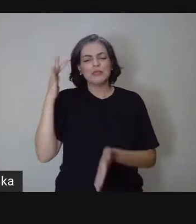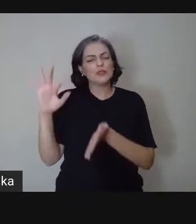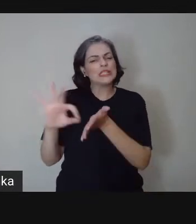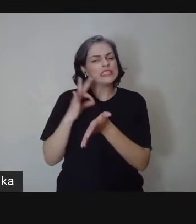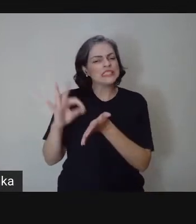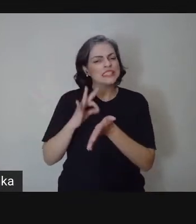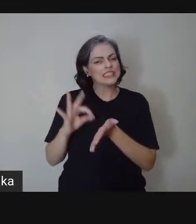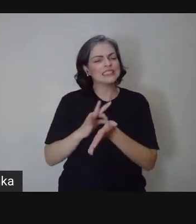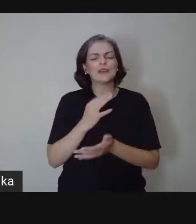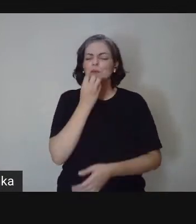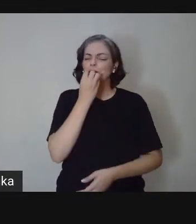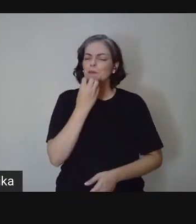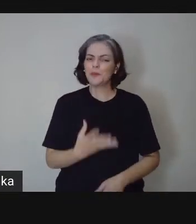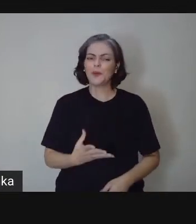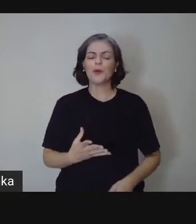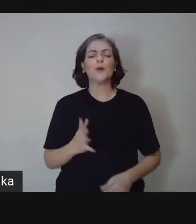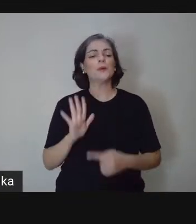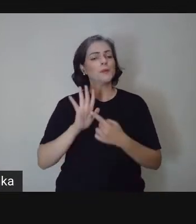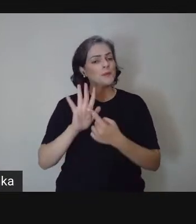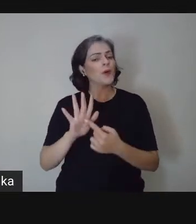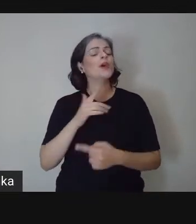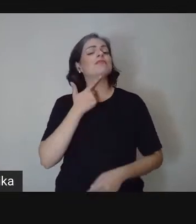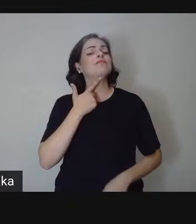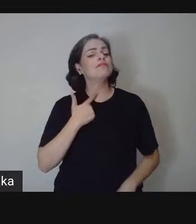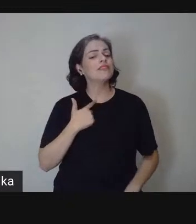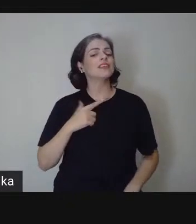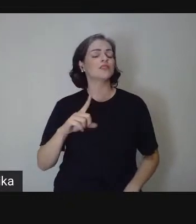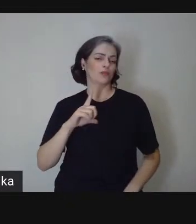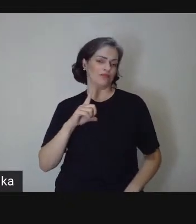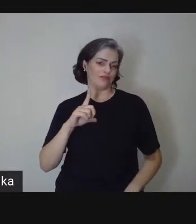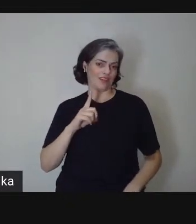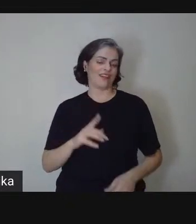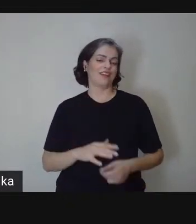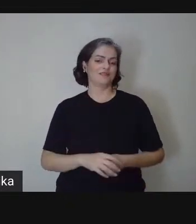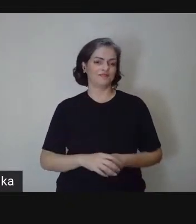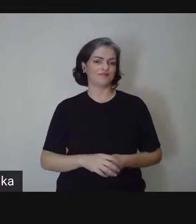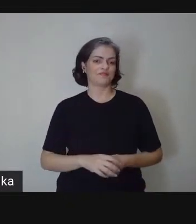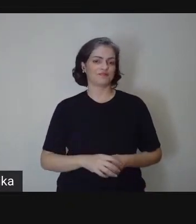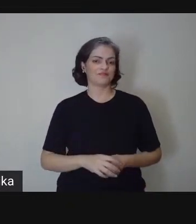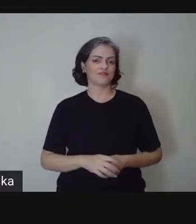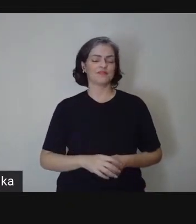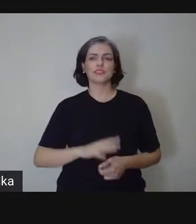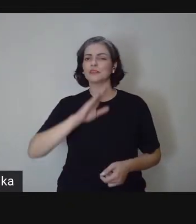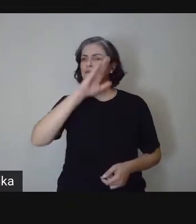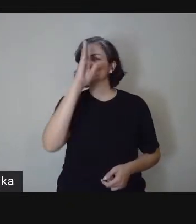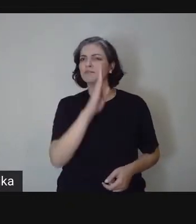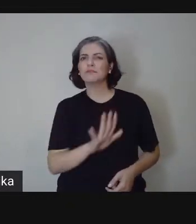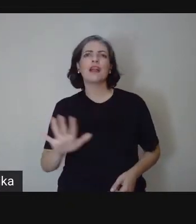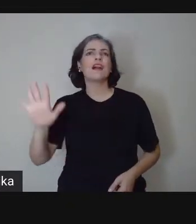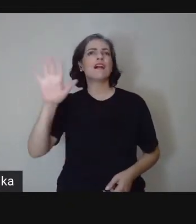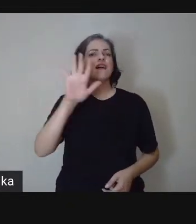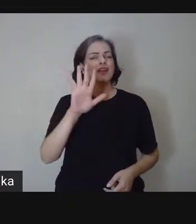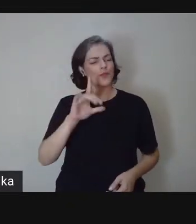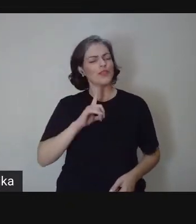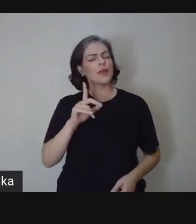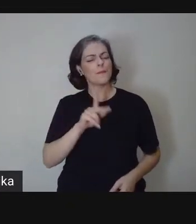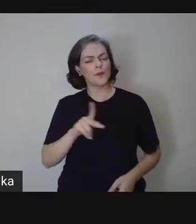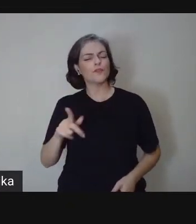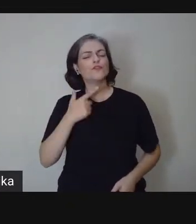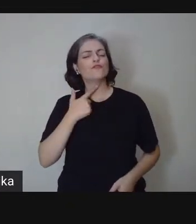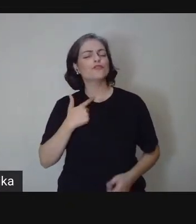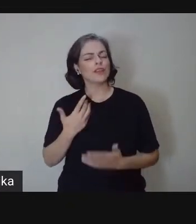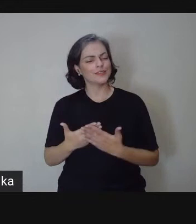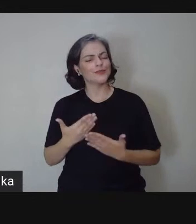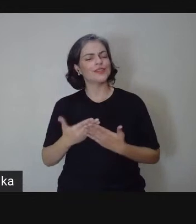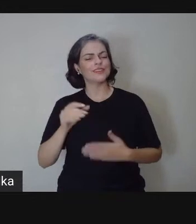demonstrando, né, o desejo dos professores espalhados pelo Brasil de estudar. Agradeço